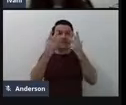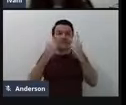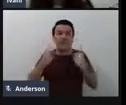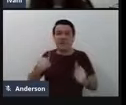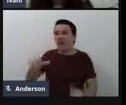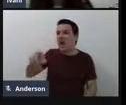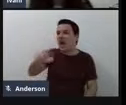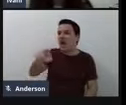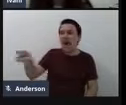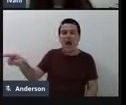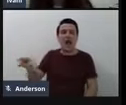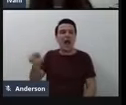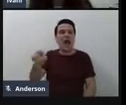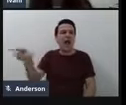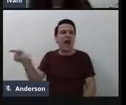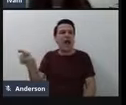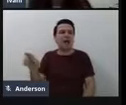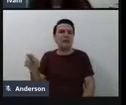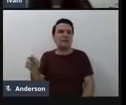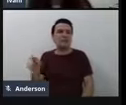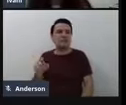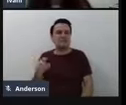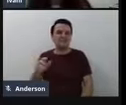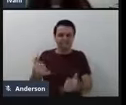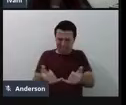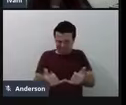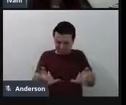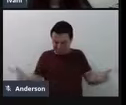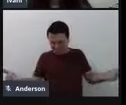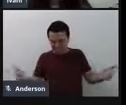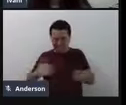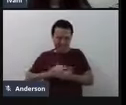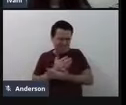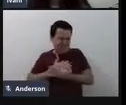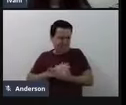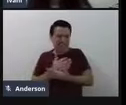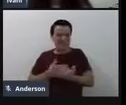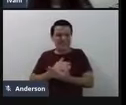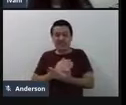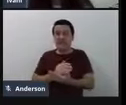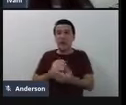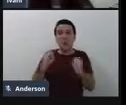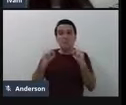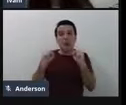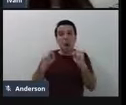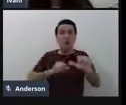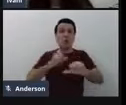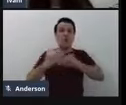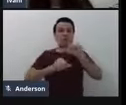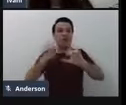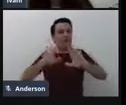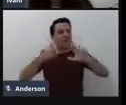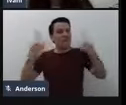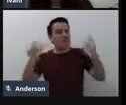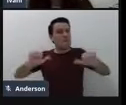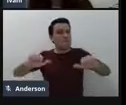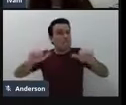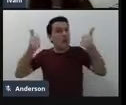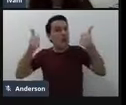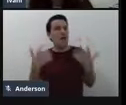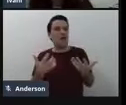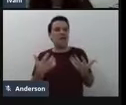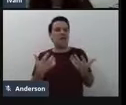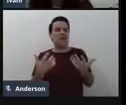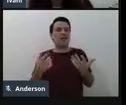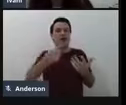sinalizações de que aquilo era legal, mas podia ser diferente. E aí, nós, então, né, junto